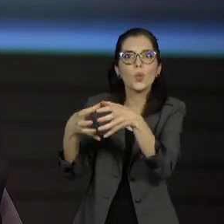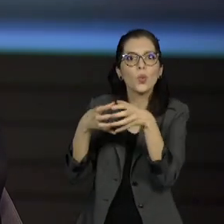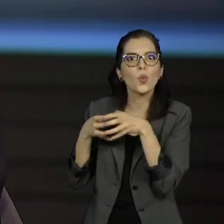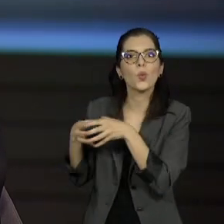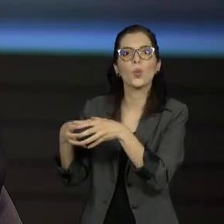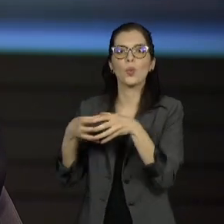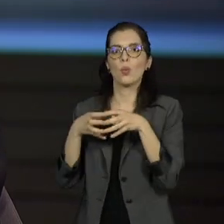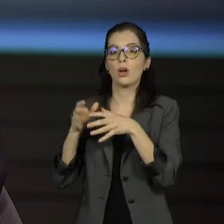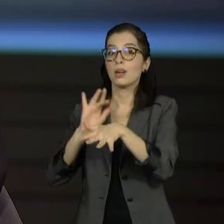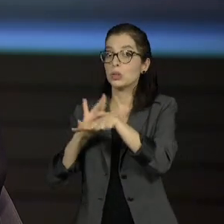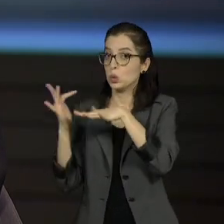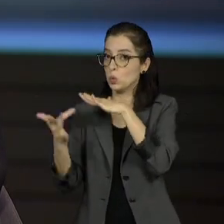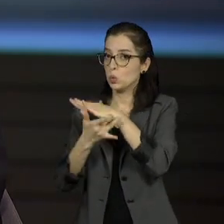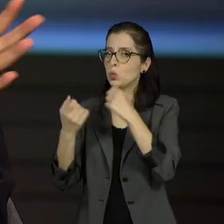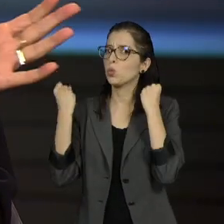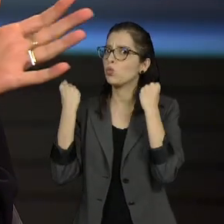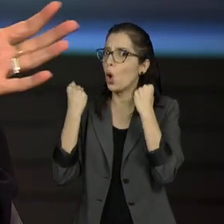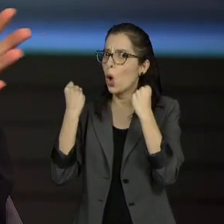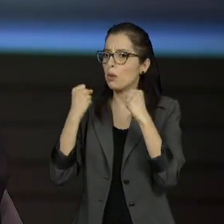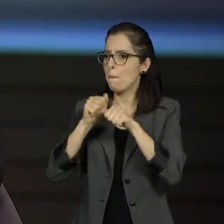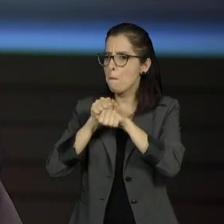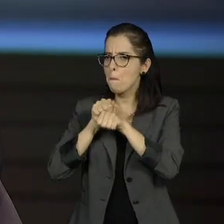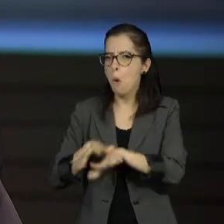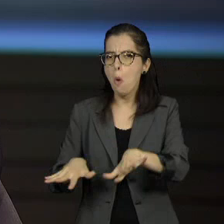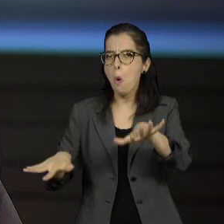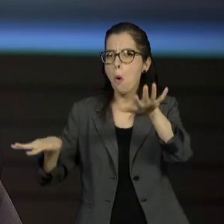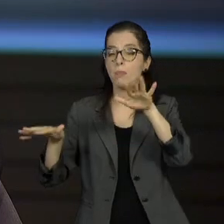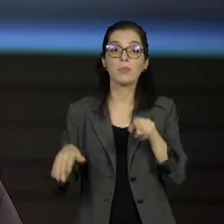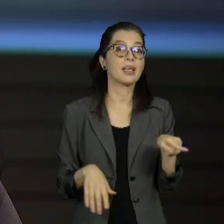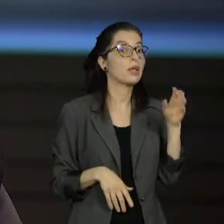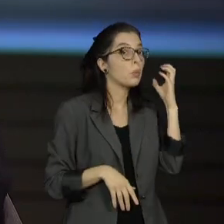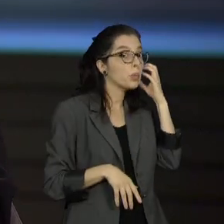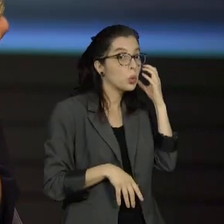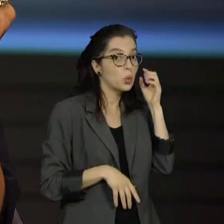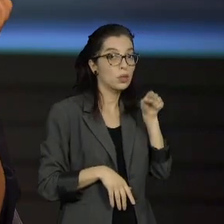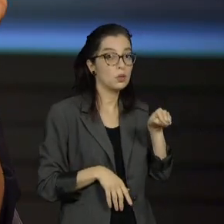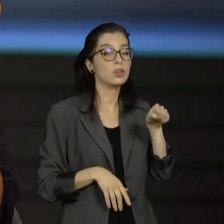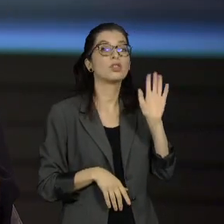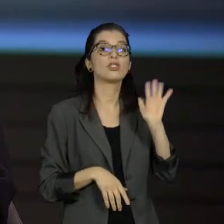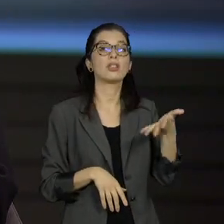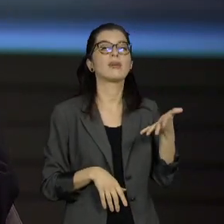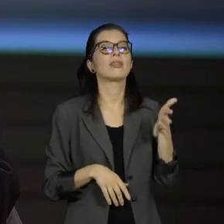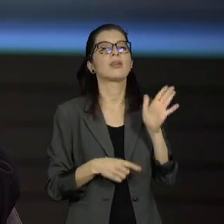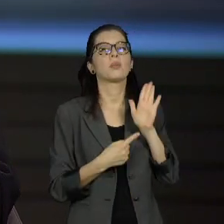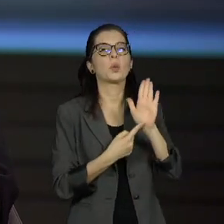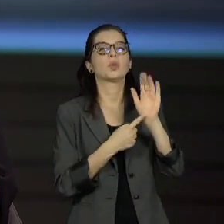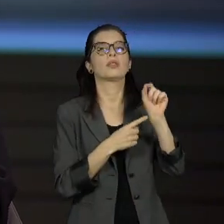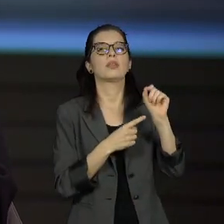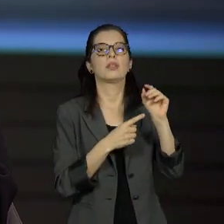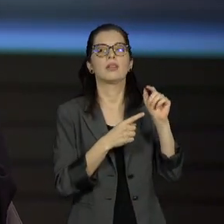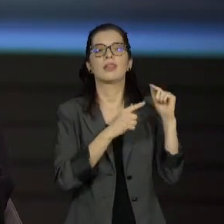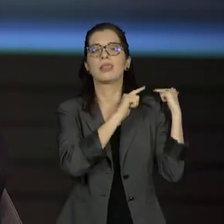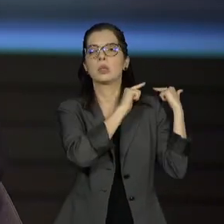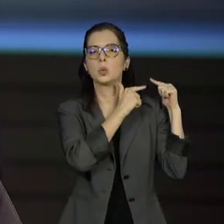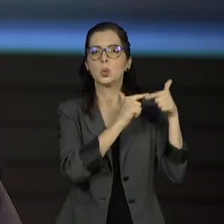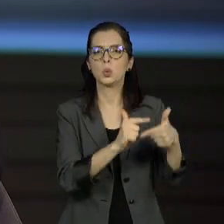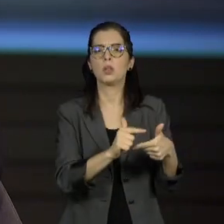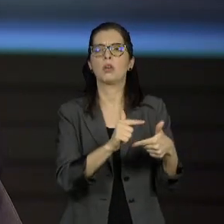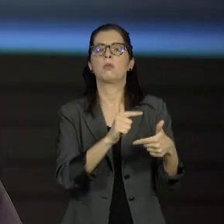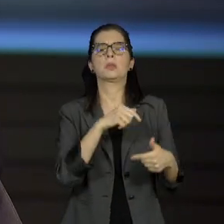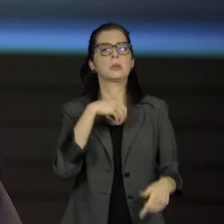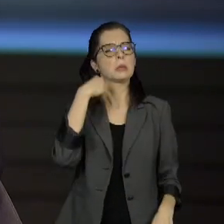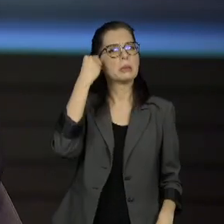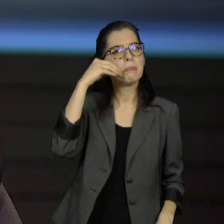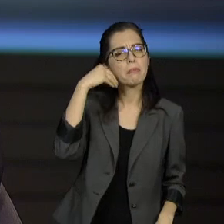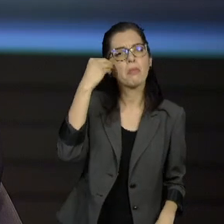E o prefeito parece ter feito uma campanha ainda de manutenção do primeiro turno, que era uma campanha baseada na sua experiência, no fato de ter sido